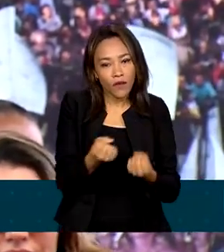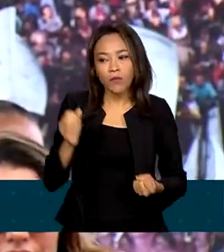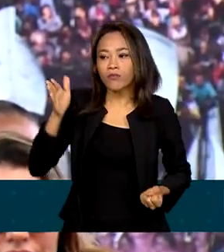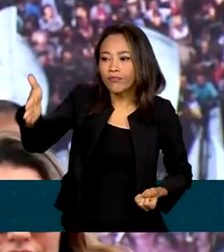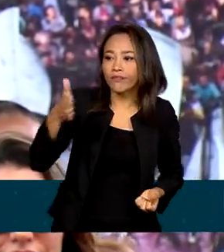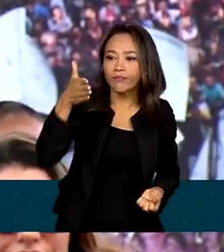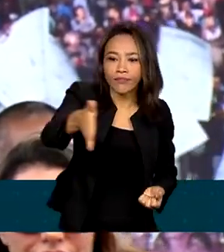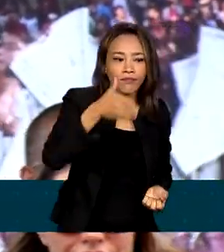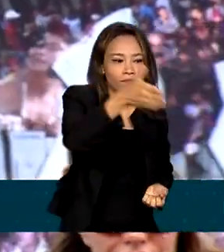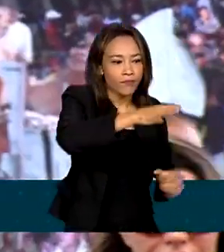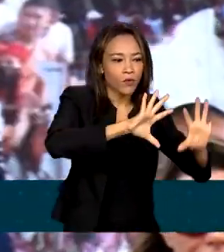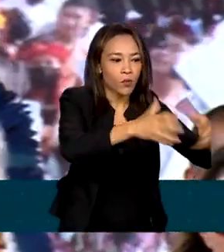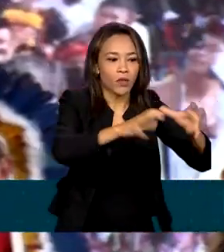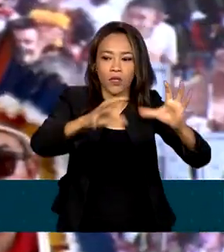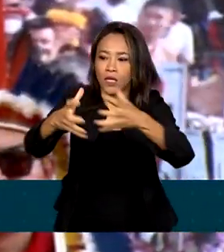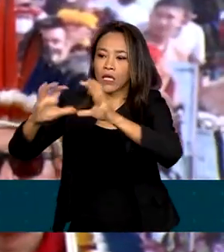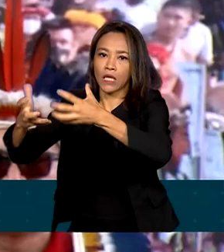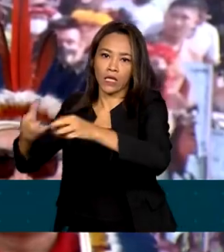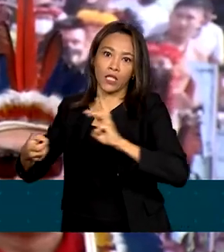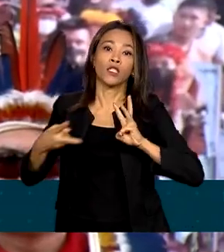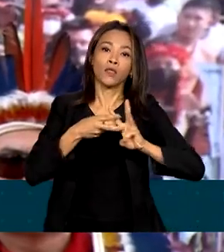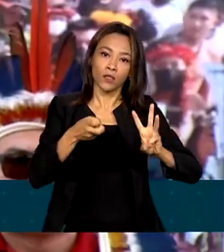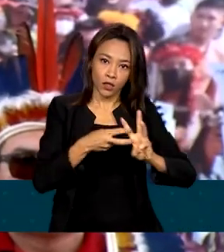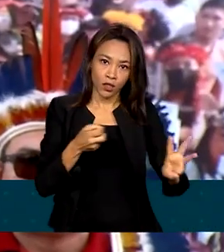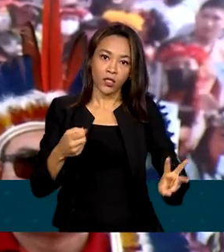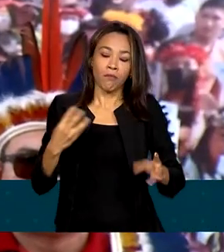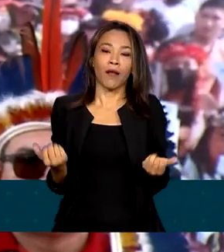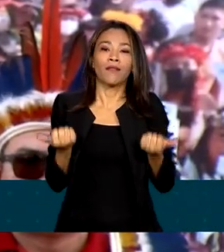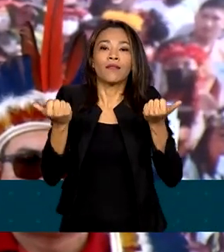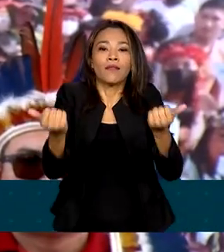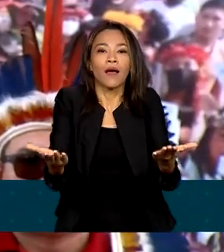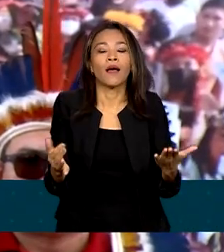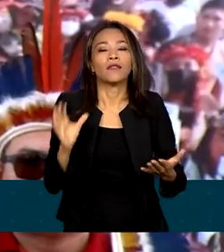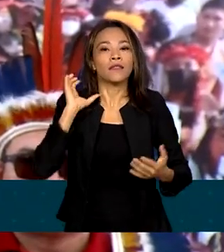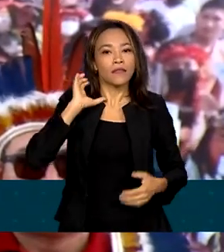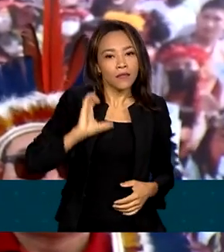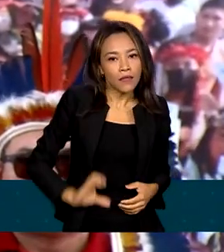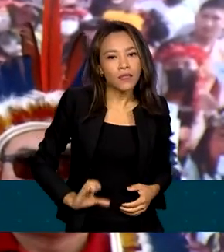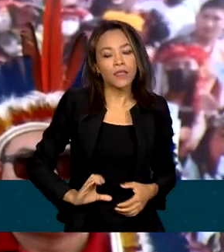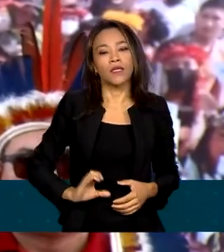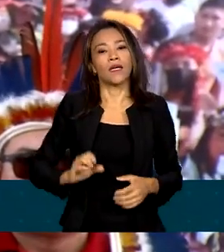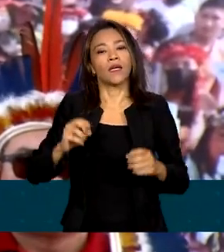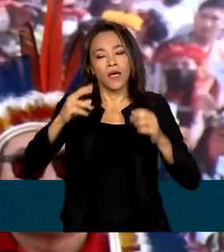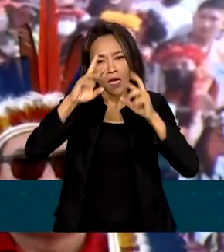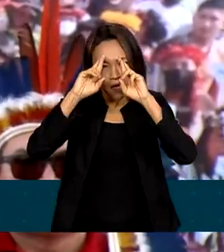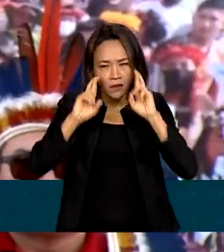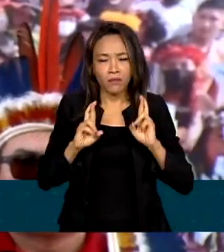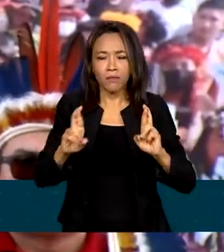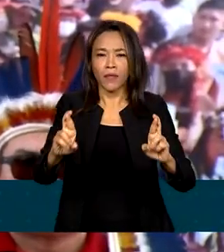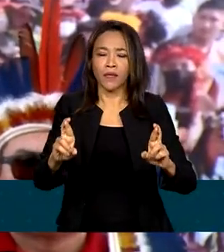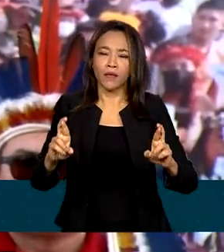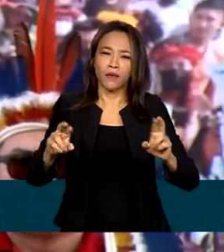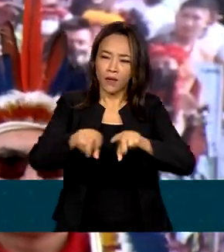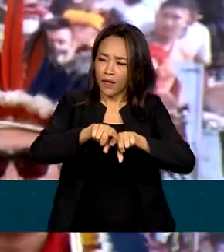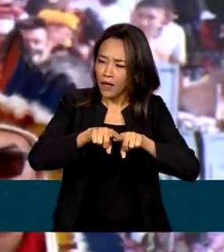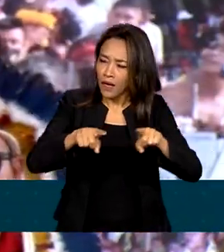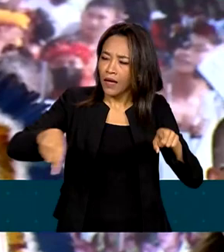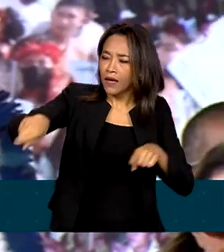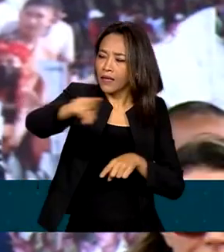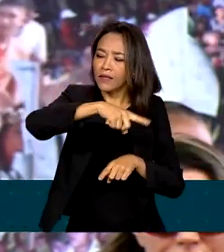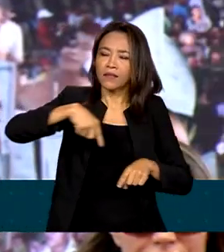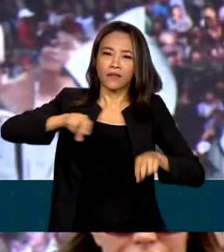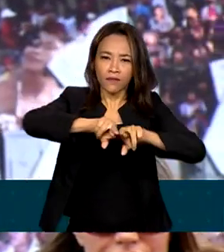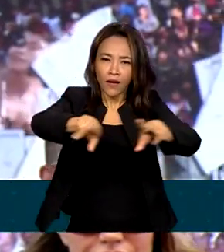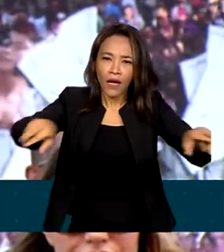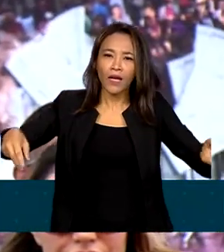aldeias para que a gente possa dar cidadania, defensa e respeito àqueles milhares de indígenas que moram lá